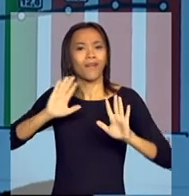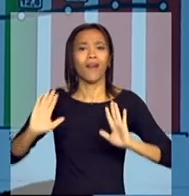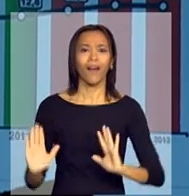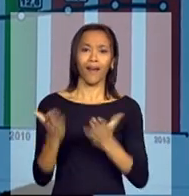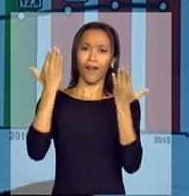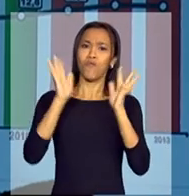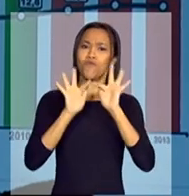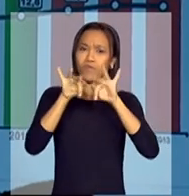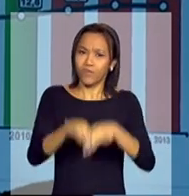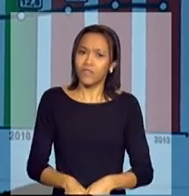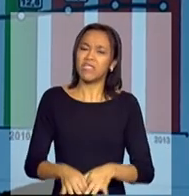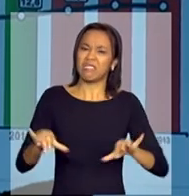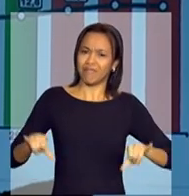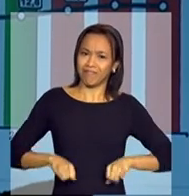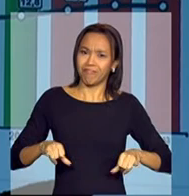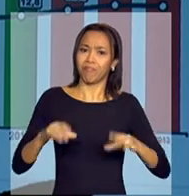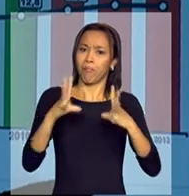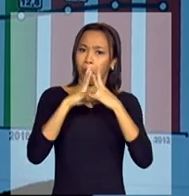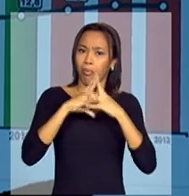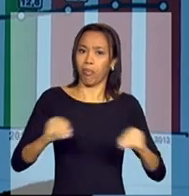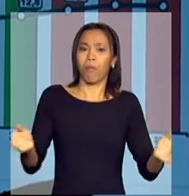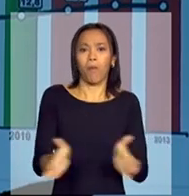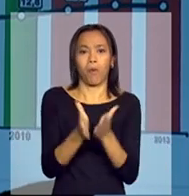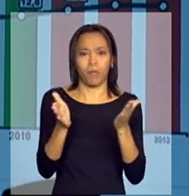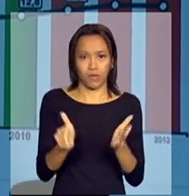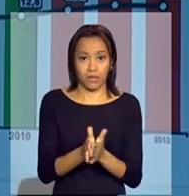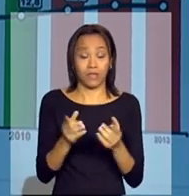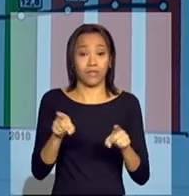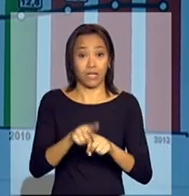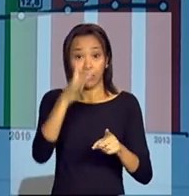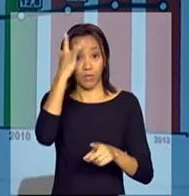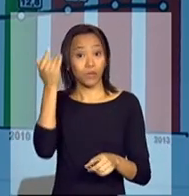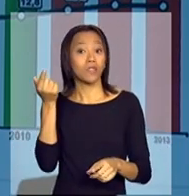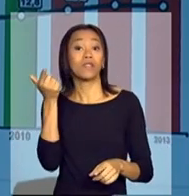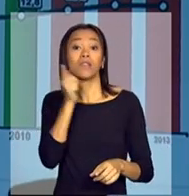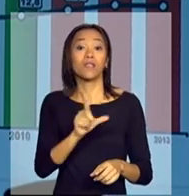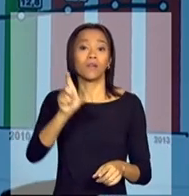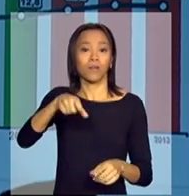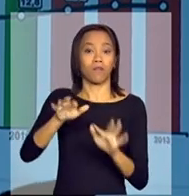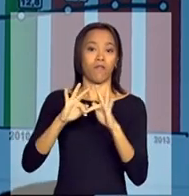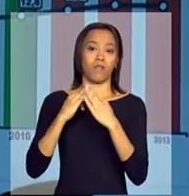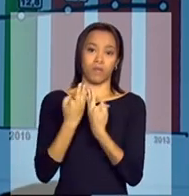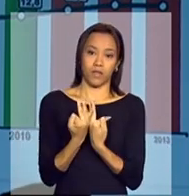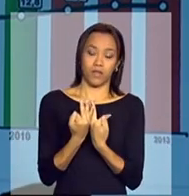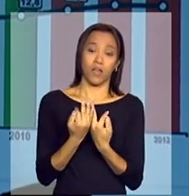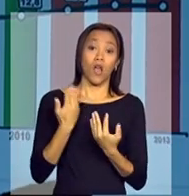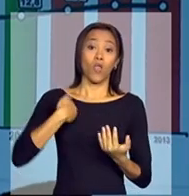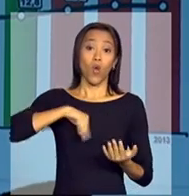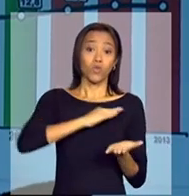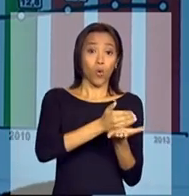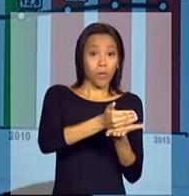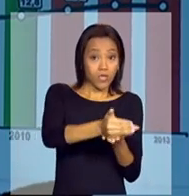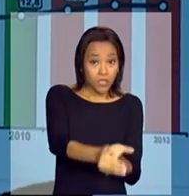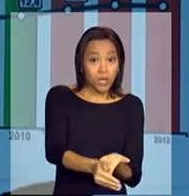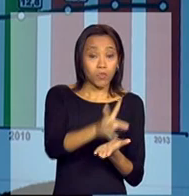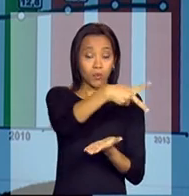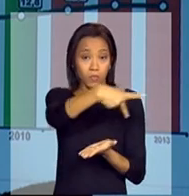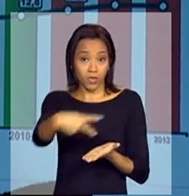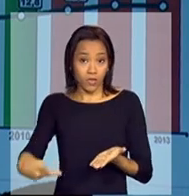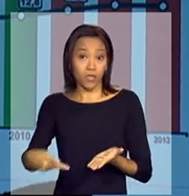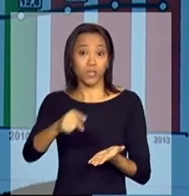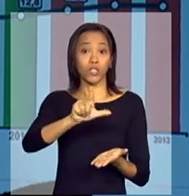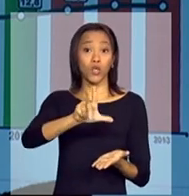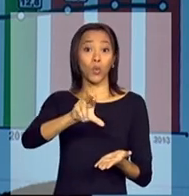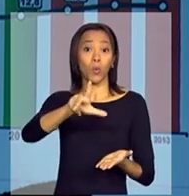o fim da miséria entre os beneficiários do Bolsa Família. Nós começamos, no início do governo do presidente Lula,